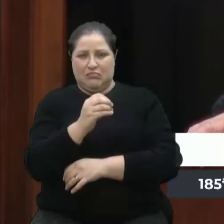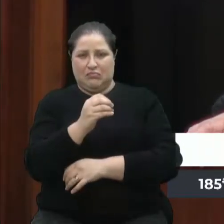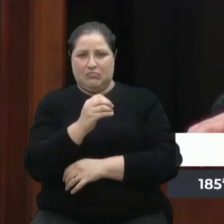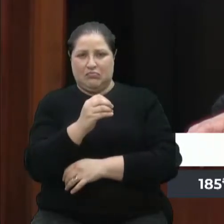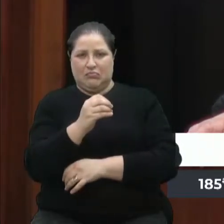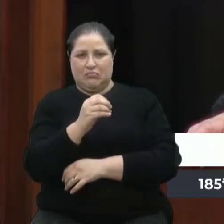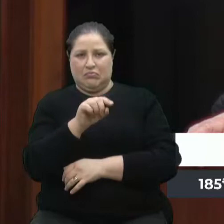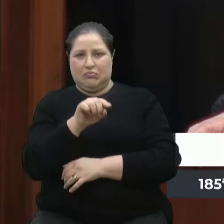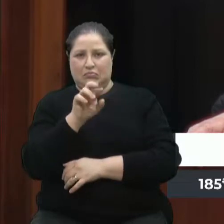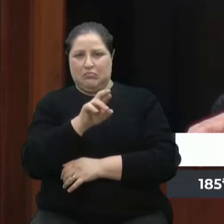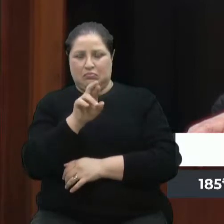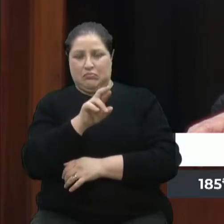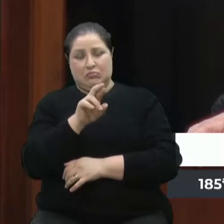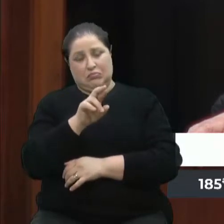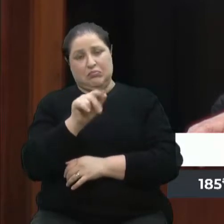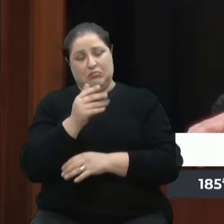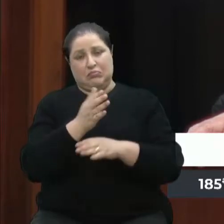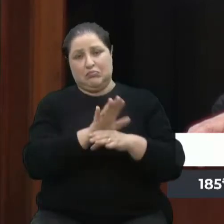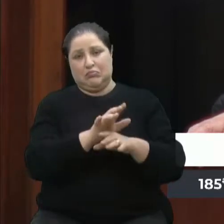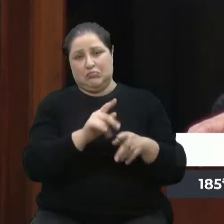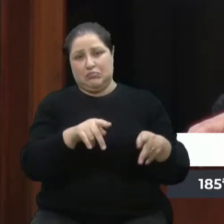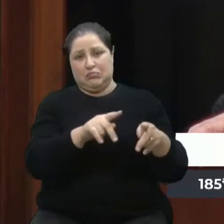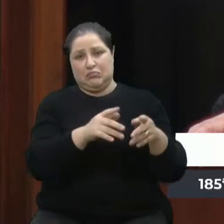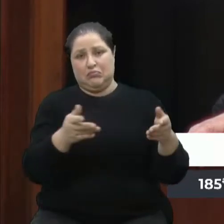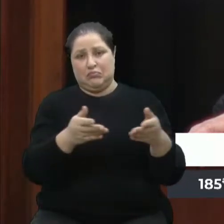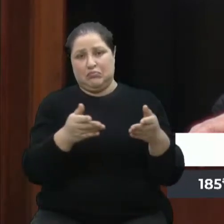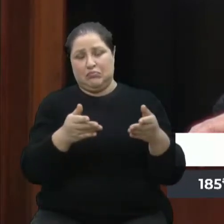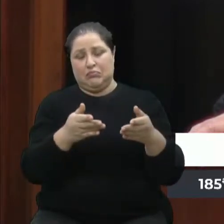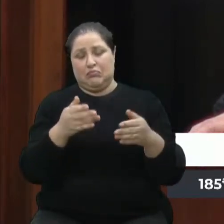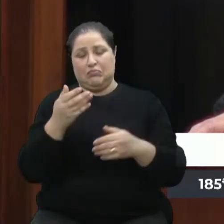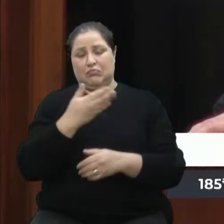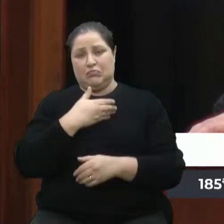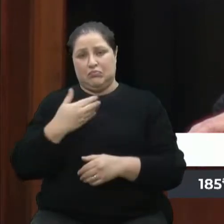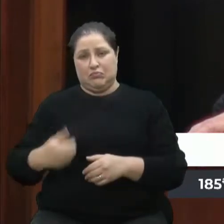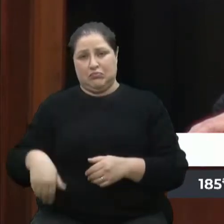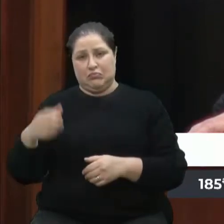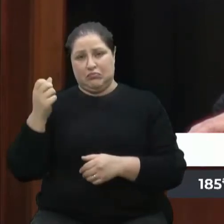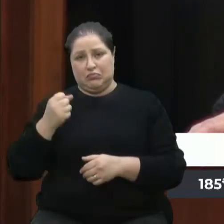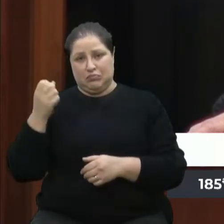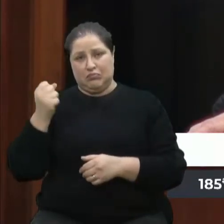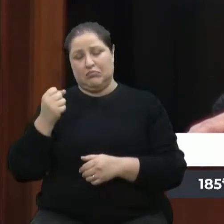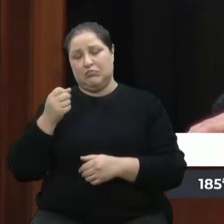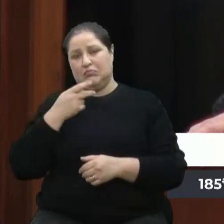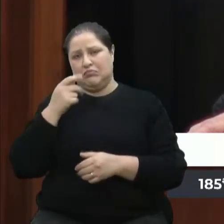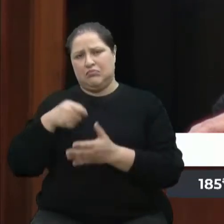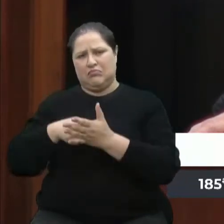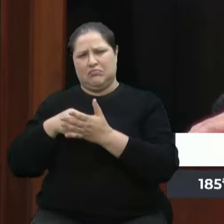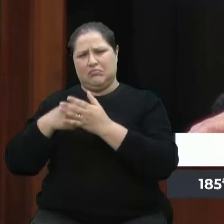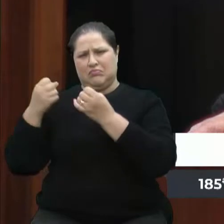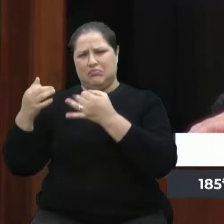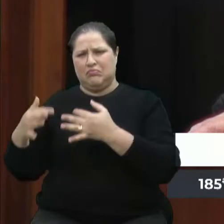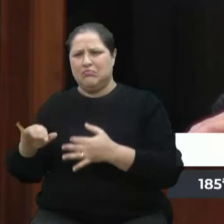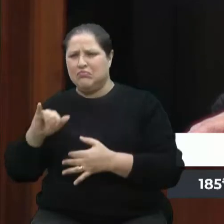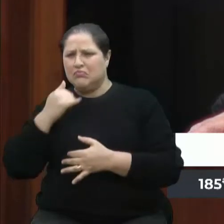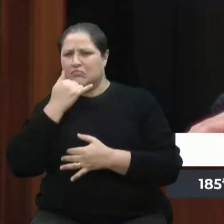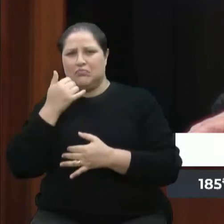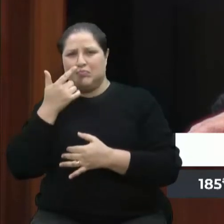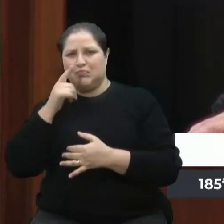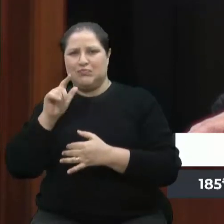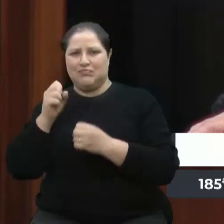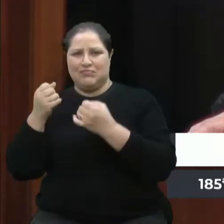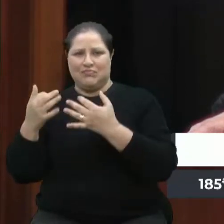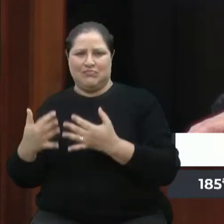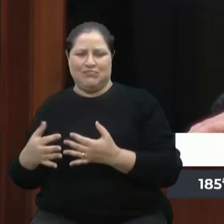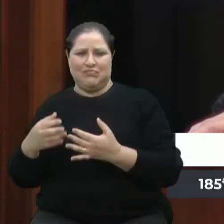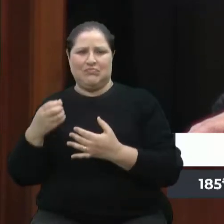justificar o injustificável, mas se ele revogou a lei que existia das pensões, por que ele foi lá e